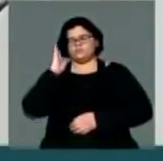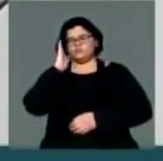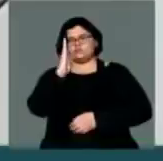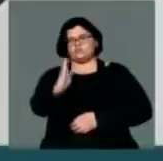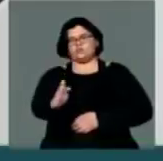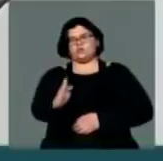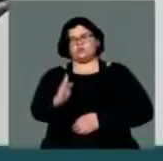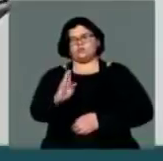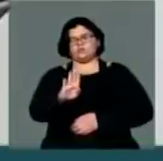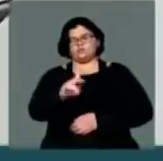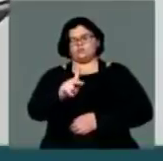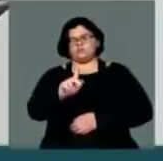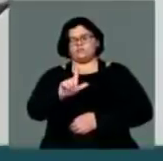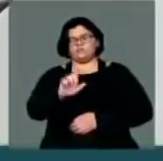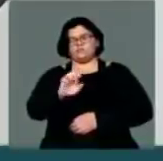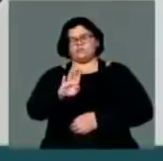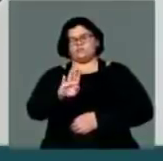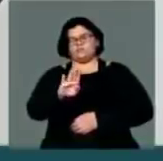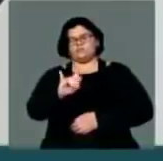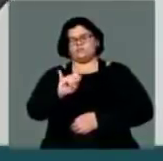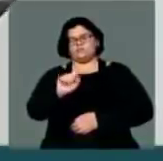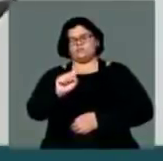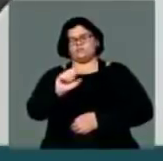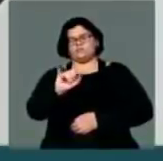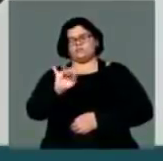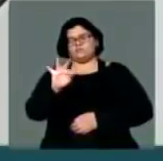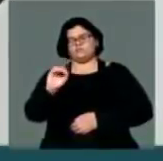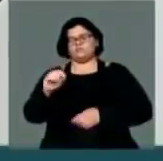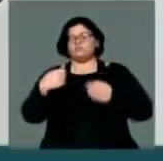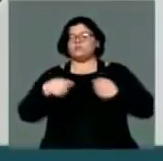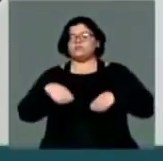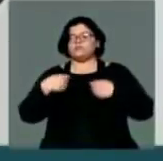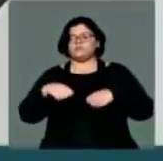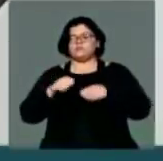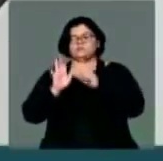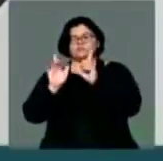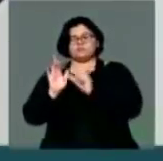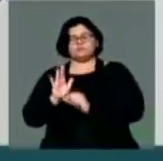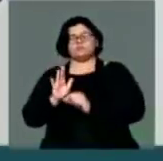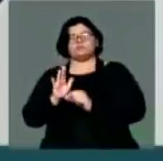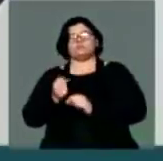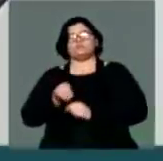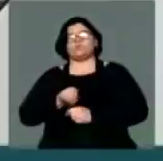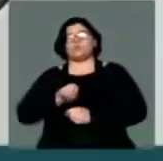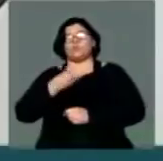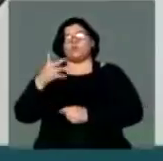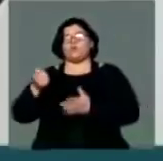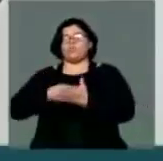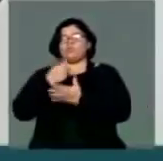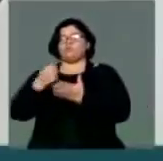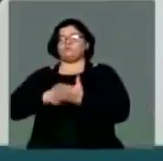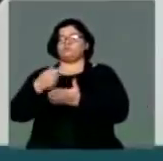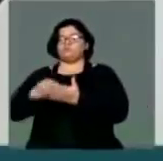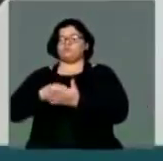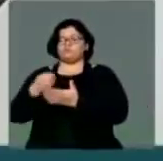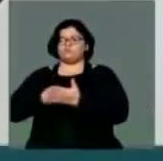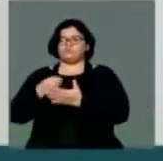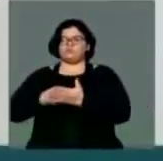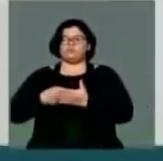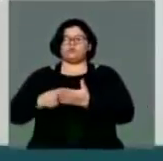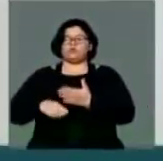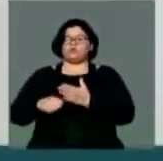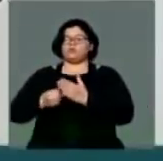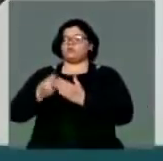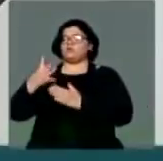como o plebiscito e os referendos. É preciso diminuir o número de assinaturas exigidas para a proposição de projetos de lei